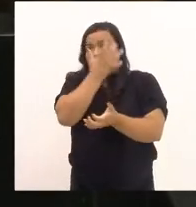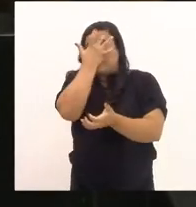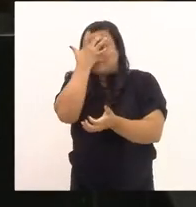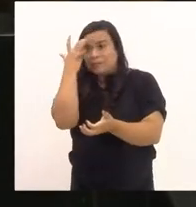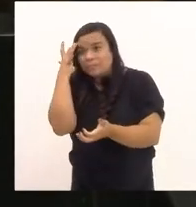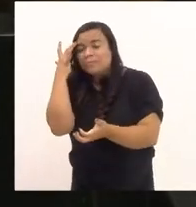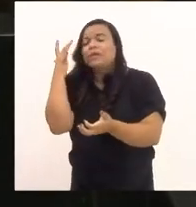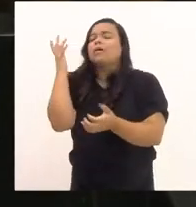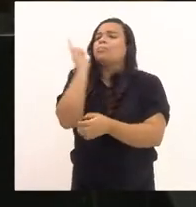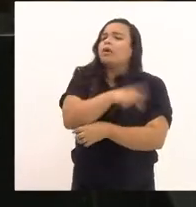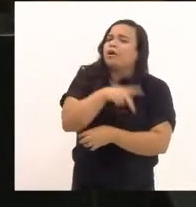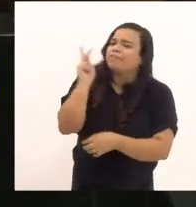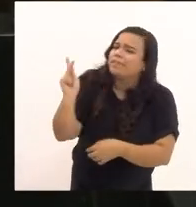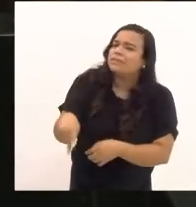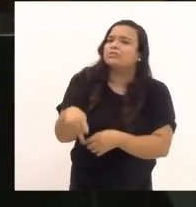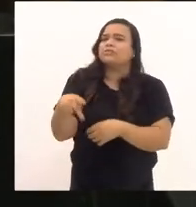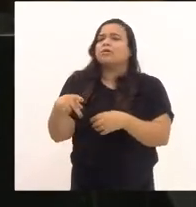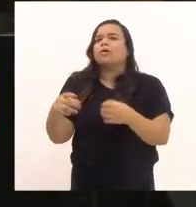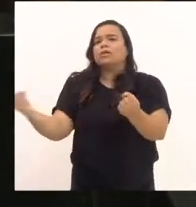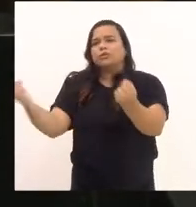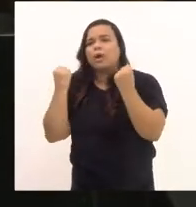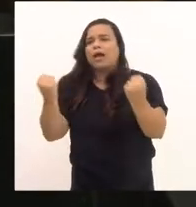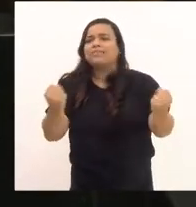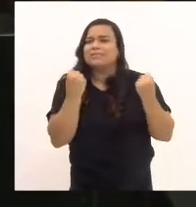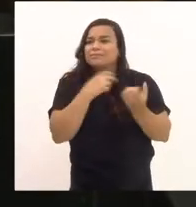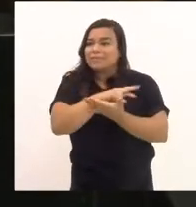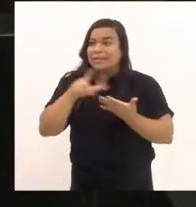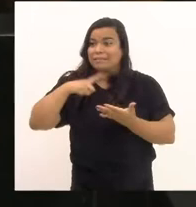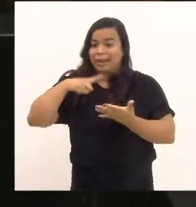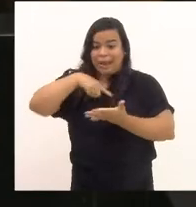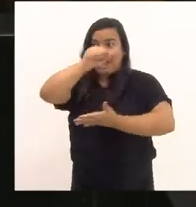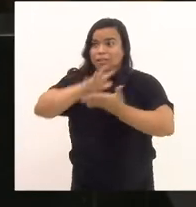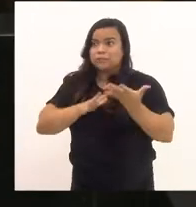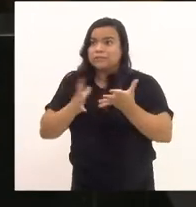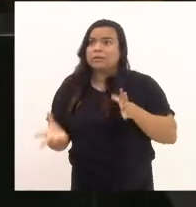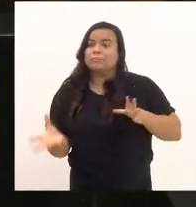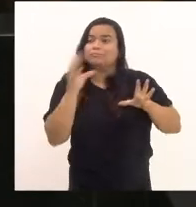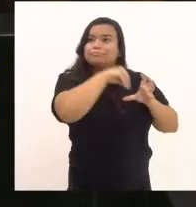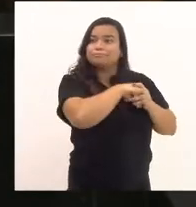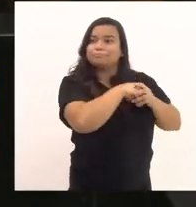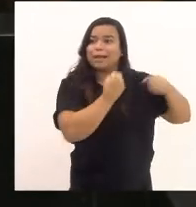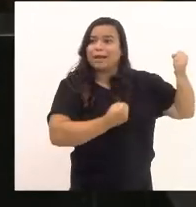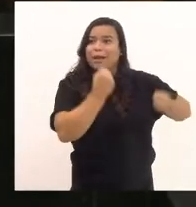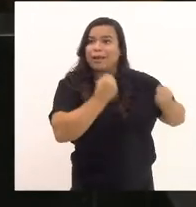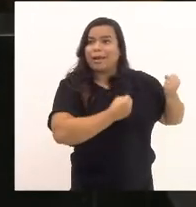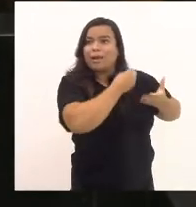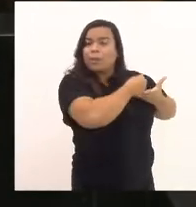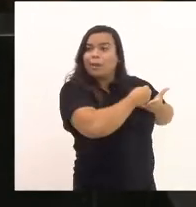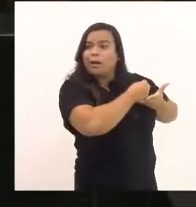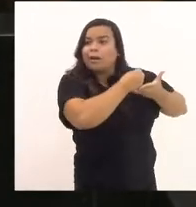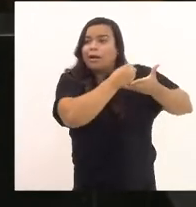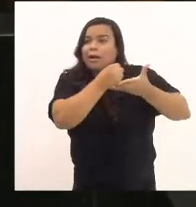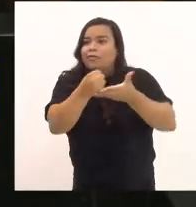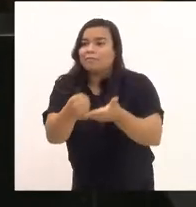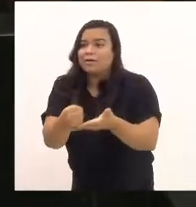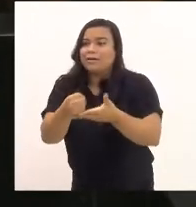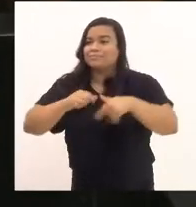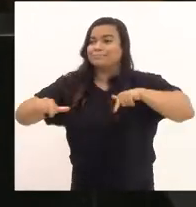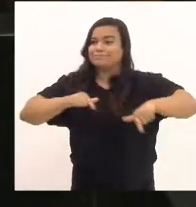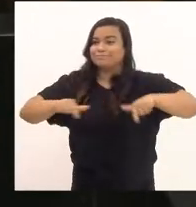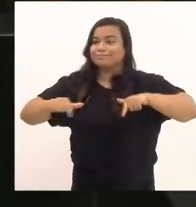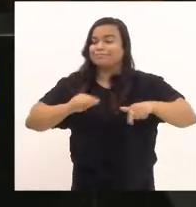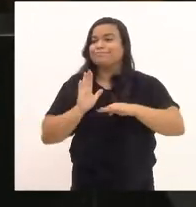física, tem uma série de atividades que você precisa do seu carro até como gabinete de trabalho.